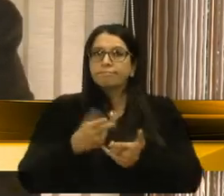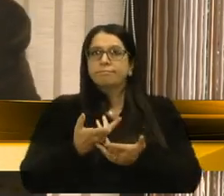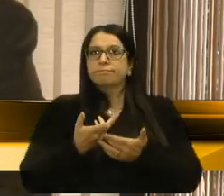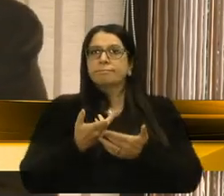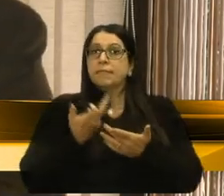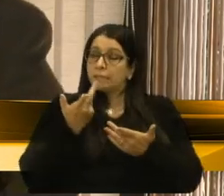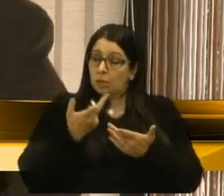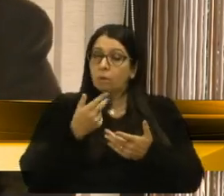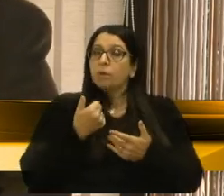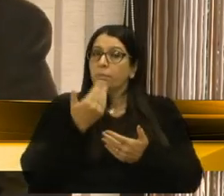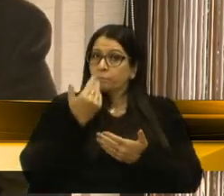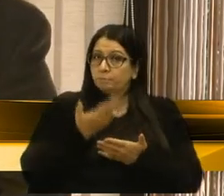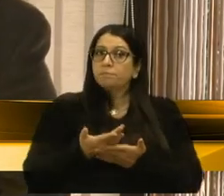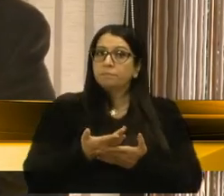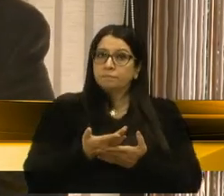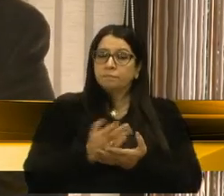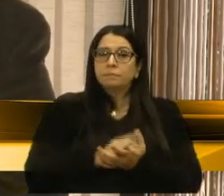era para